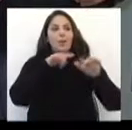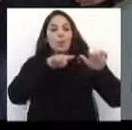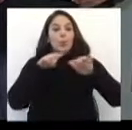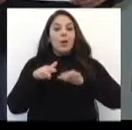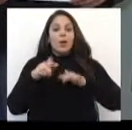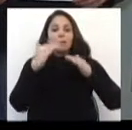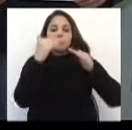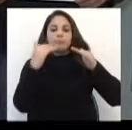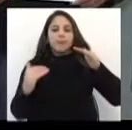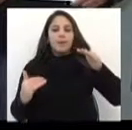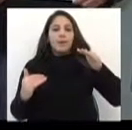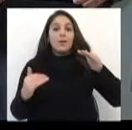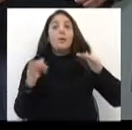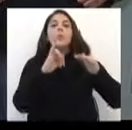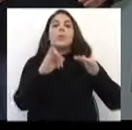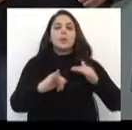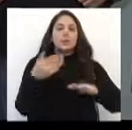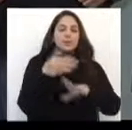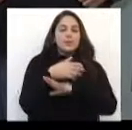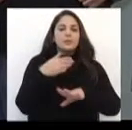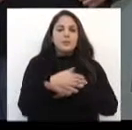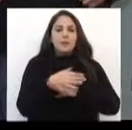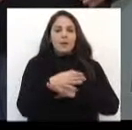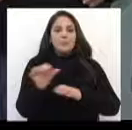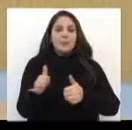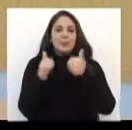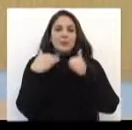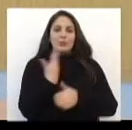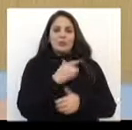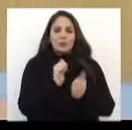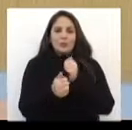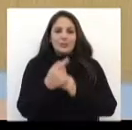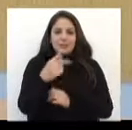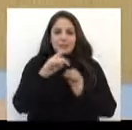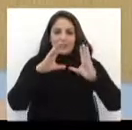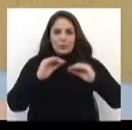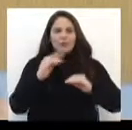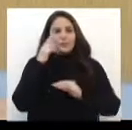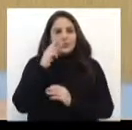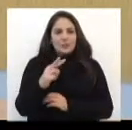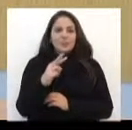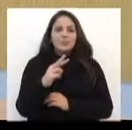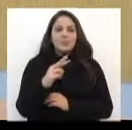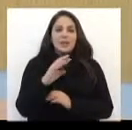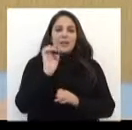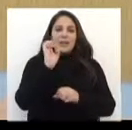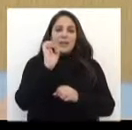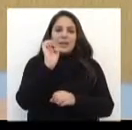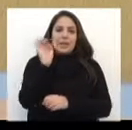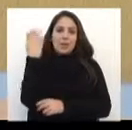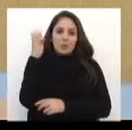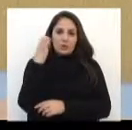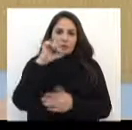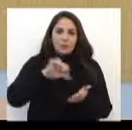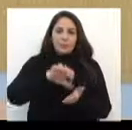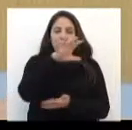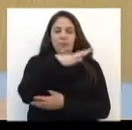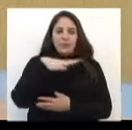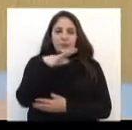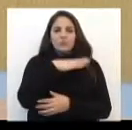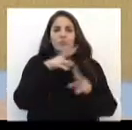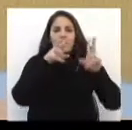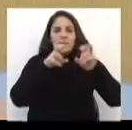e aprimorar cada vez mais esse esporte na nossa cidade. E nesta noite você assiste ao Ecologia em Meio Ambiente.